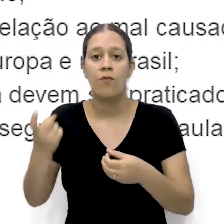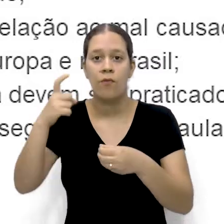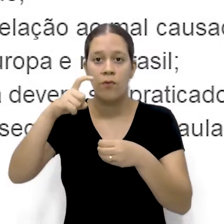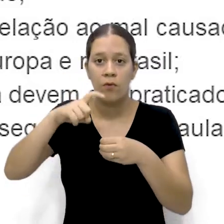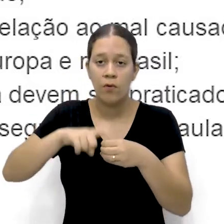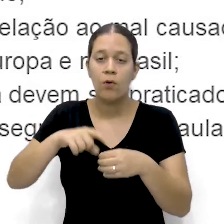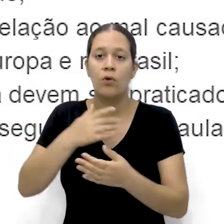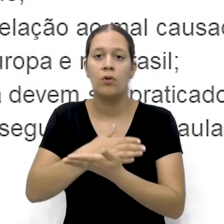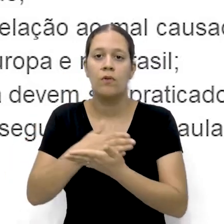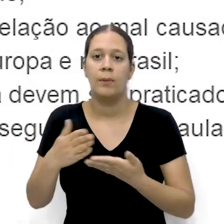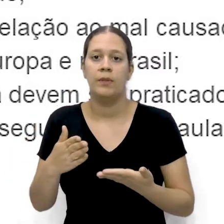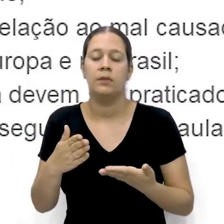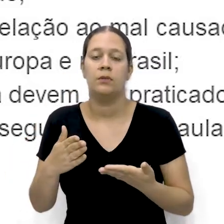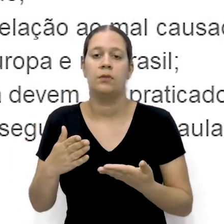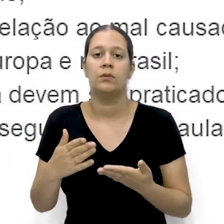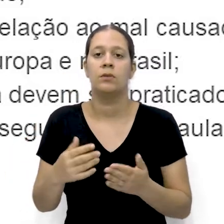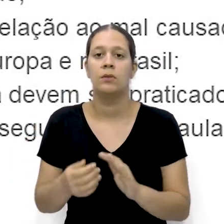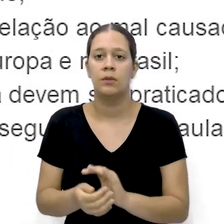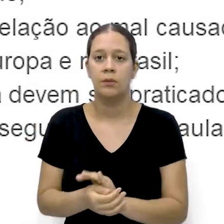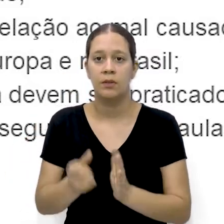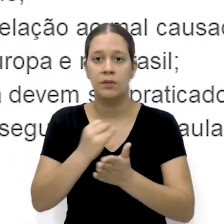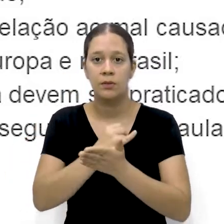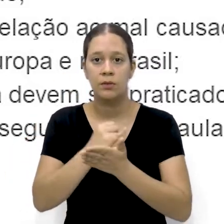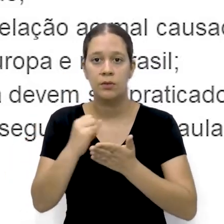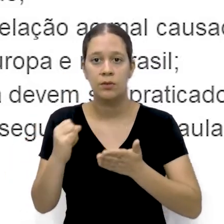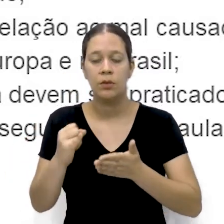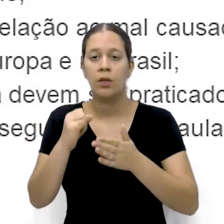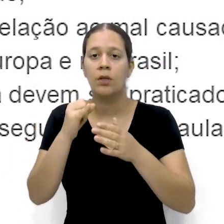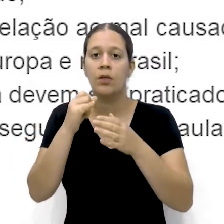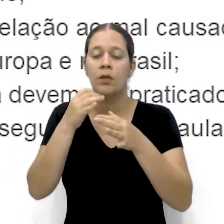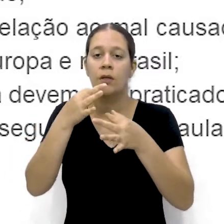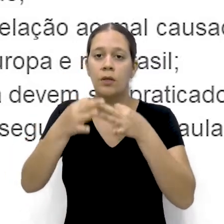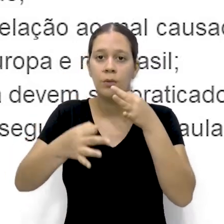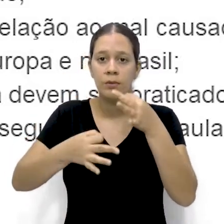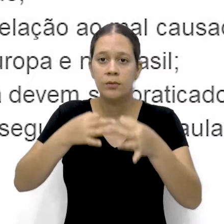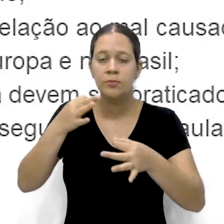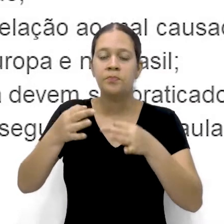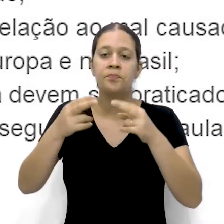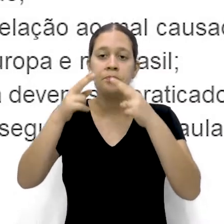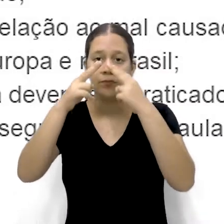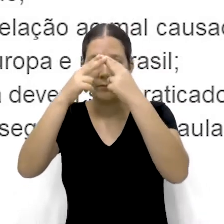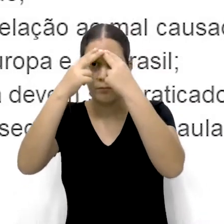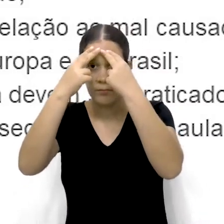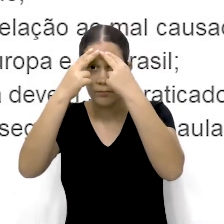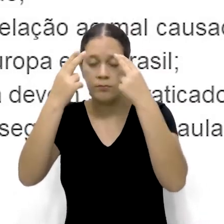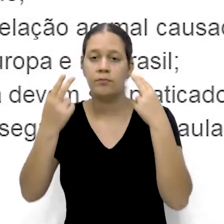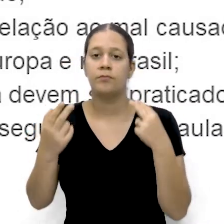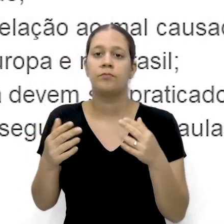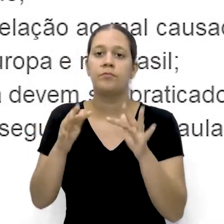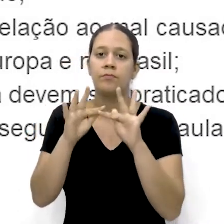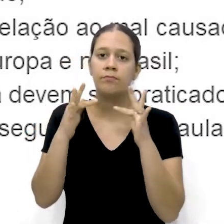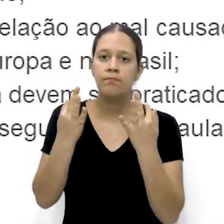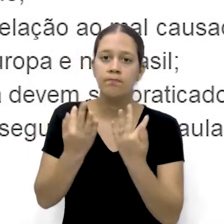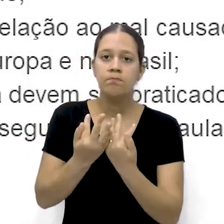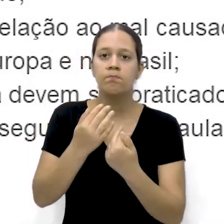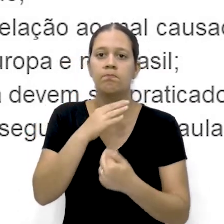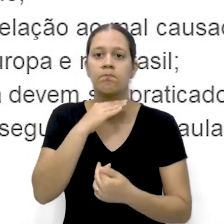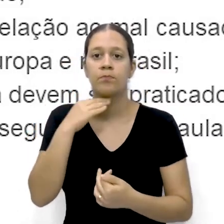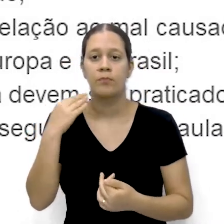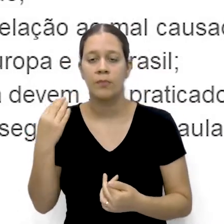Recomeçassem Introduz sua argumentação Relatando o trauma Que viveu pela morte De uma pessoa próxima